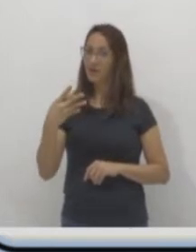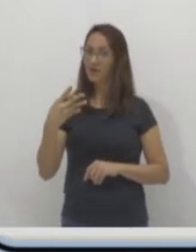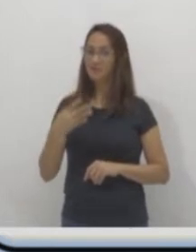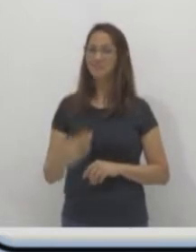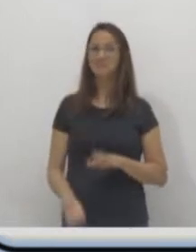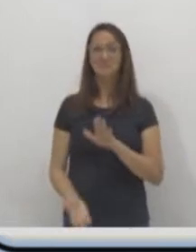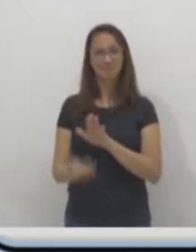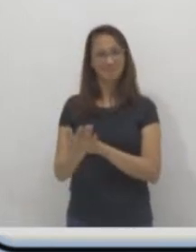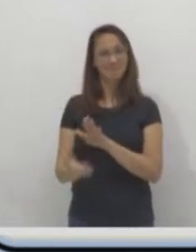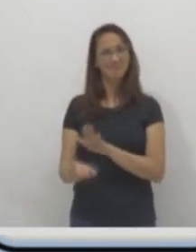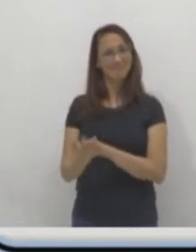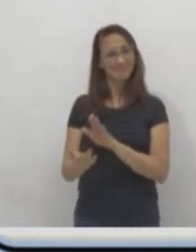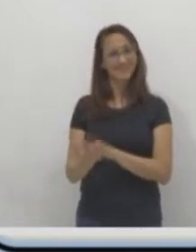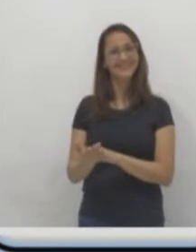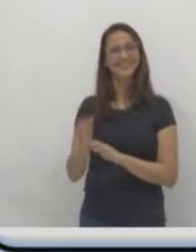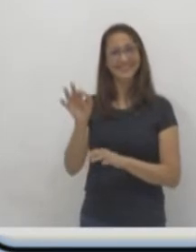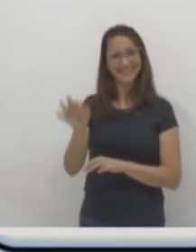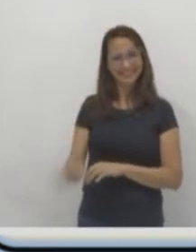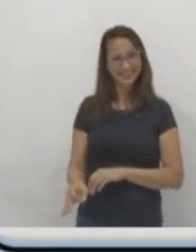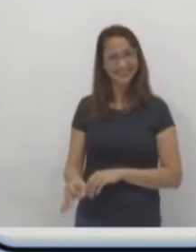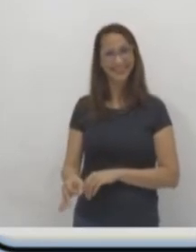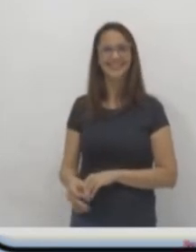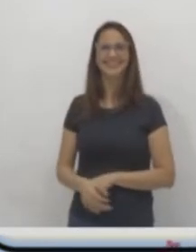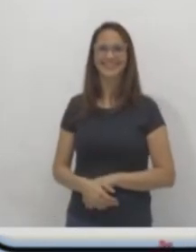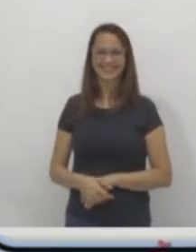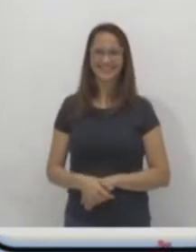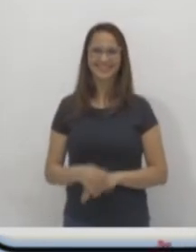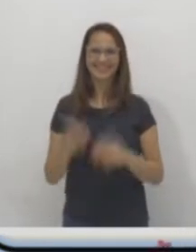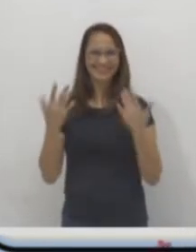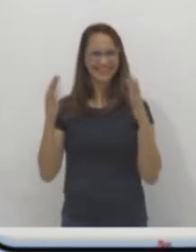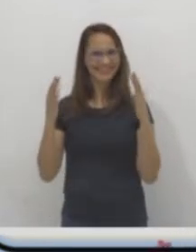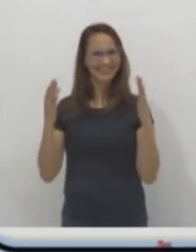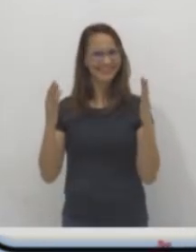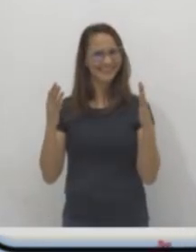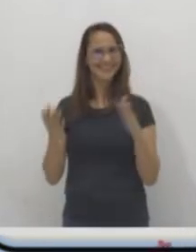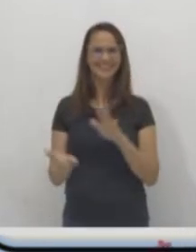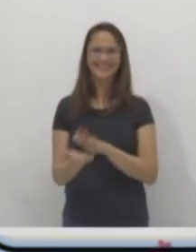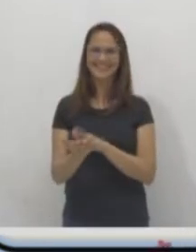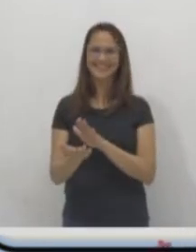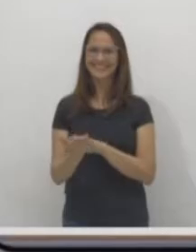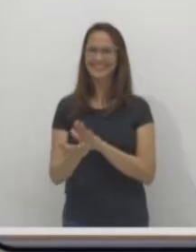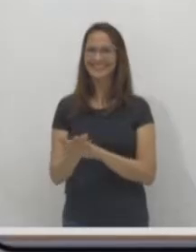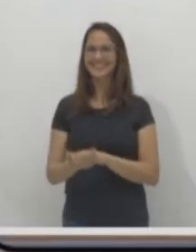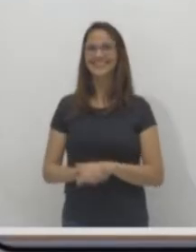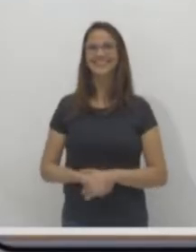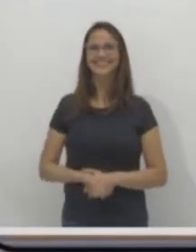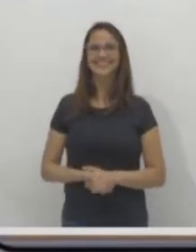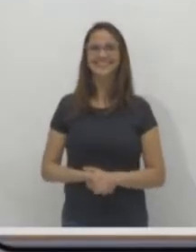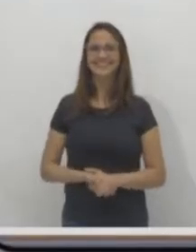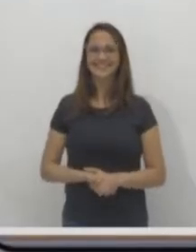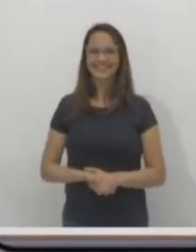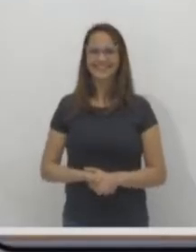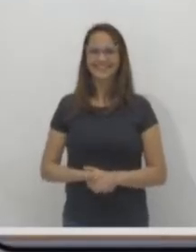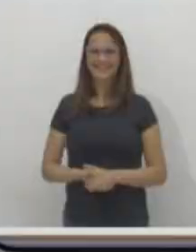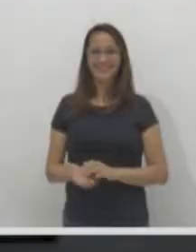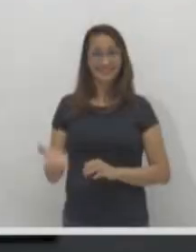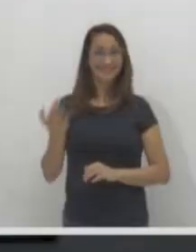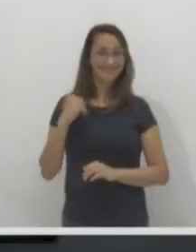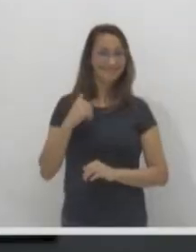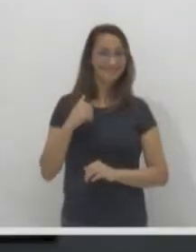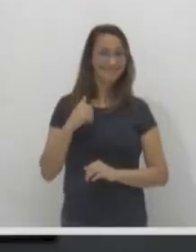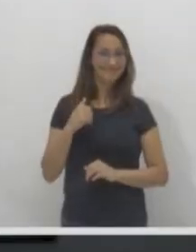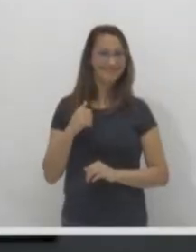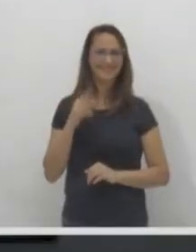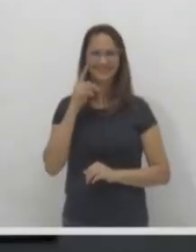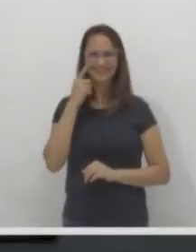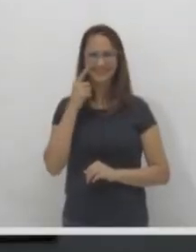Parabéns, Adriele. Você também fez muito bem, merece uma sala de palmas. Show de bola. Vem aqui para mim, por favor. Viu só